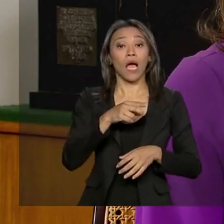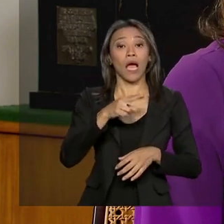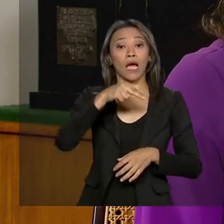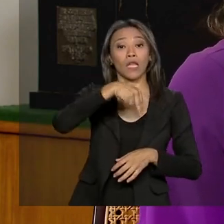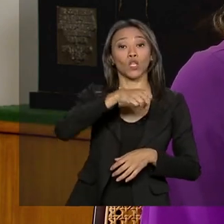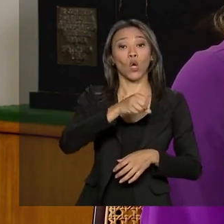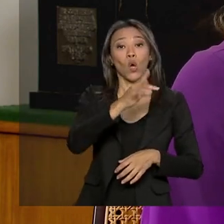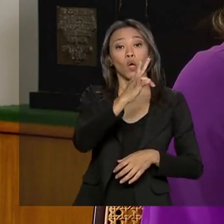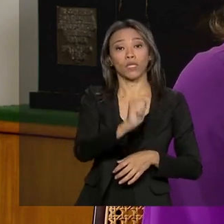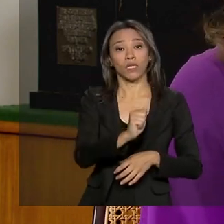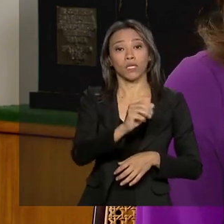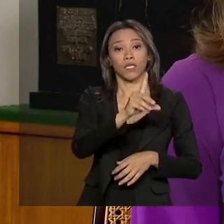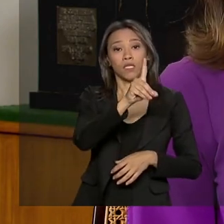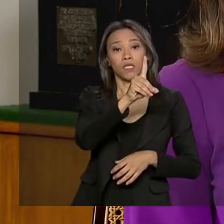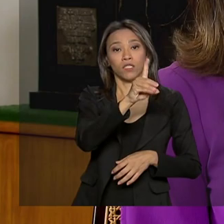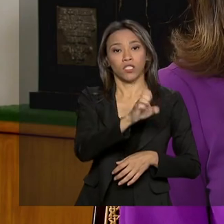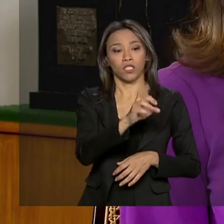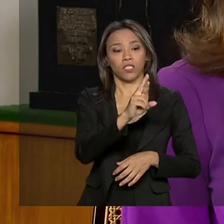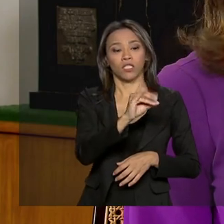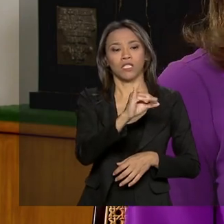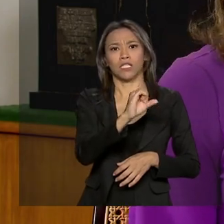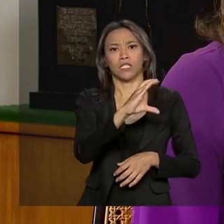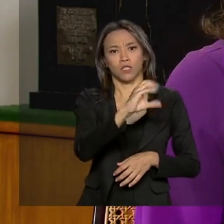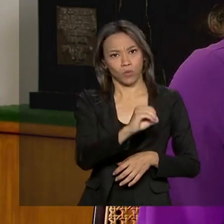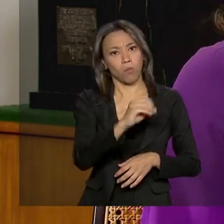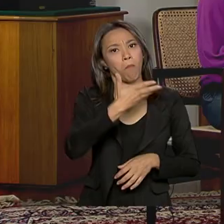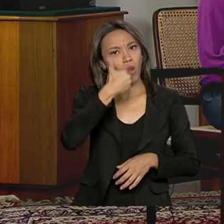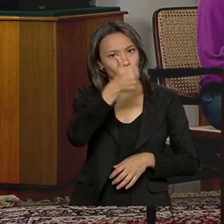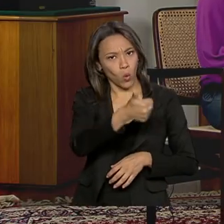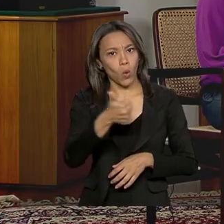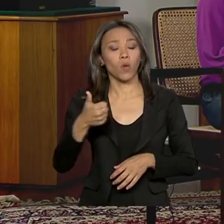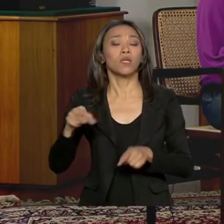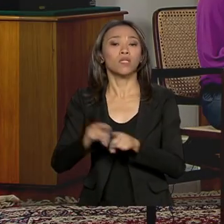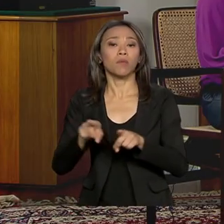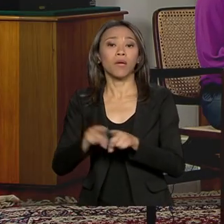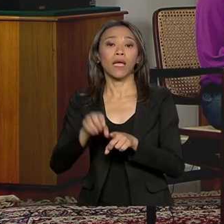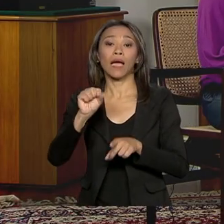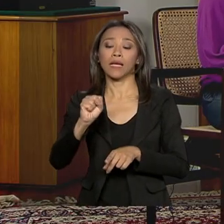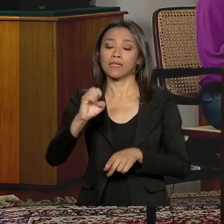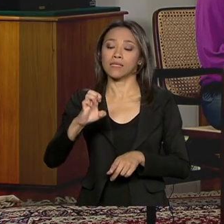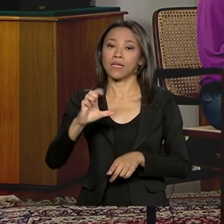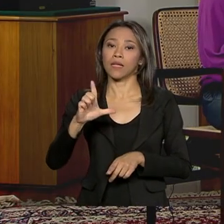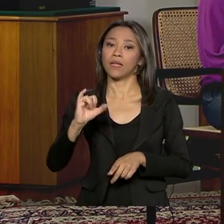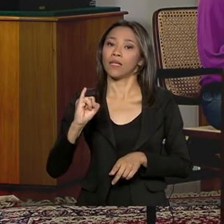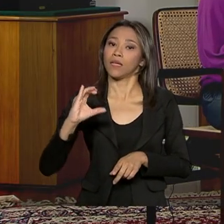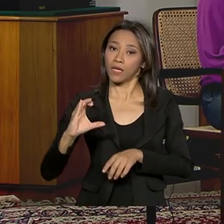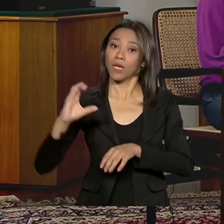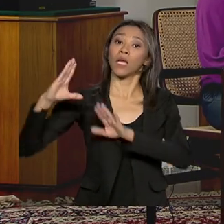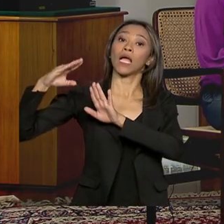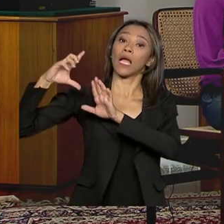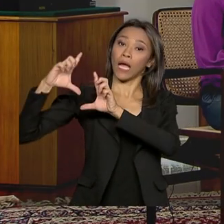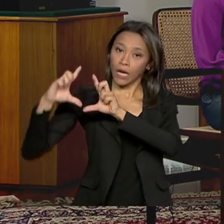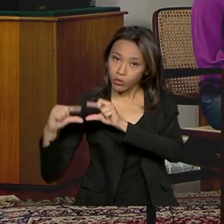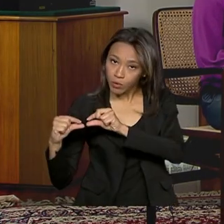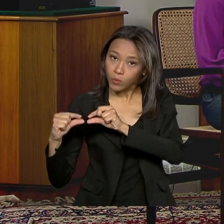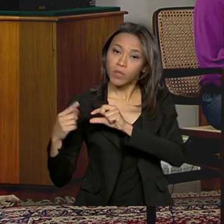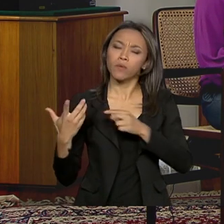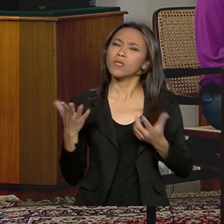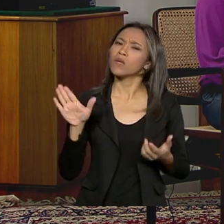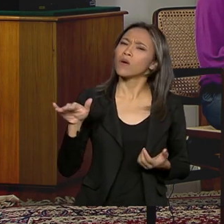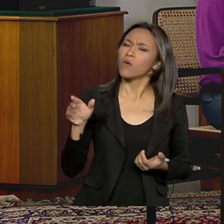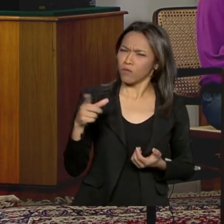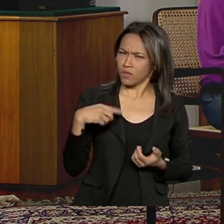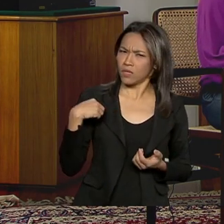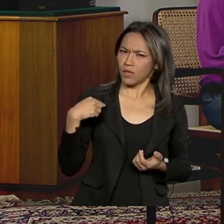quer dizer, já melhorou bastante, a taxa Selic caiu. Dentro desse projeto que o senhor fala, especificamente para o Nordeste e para o Brasil, o senhor vê a